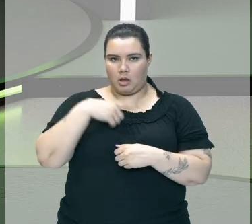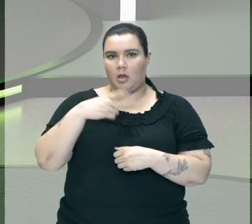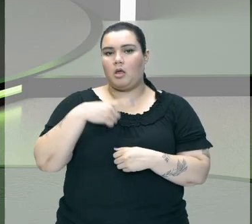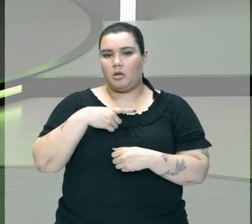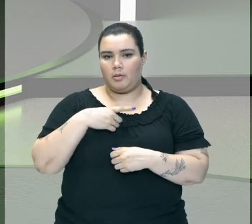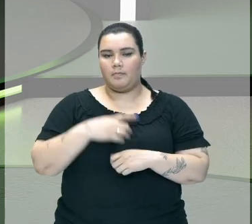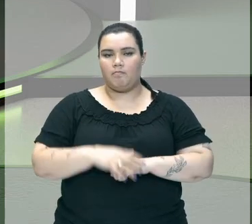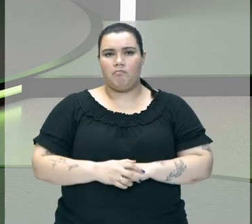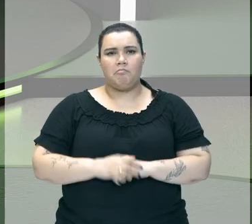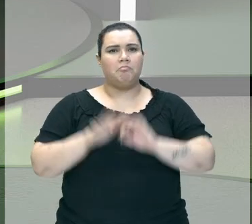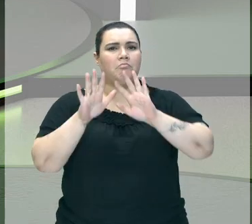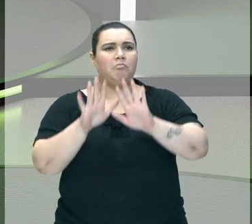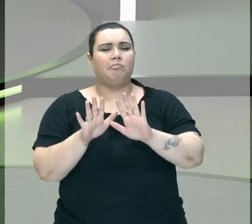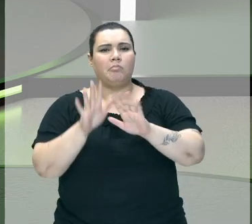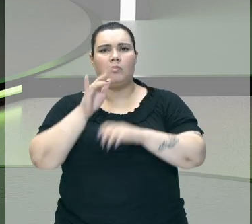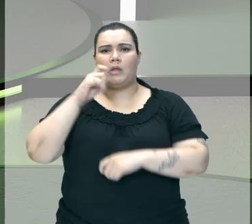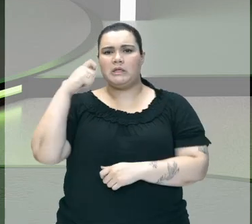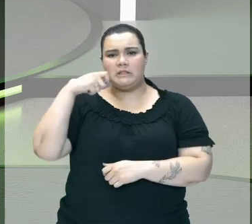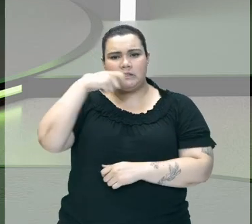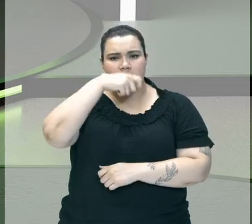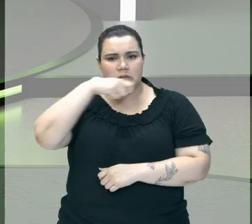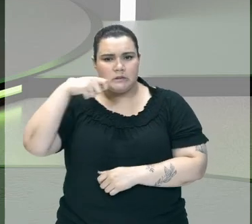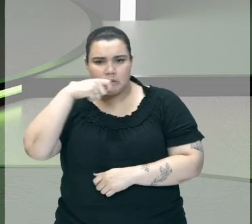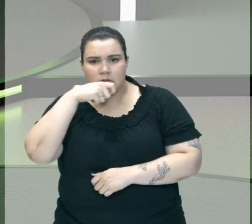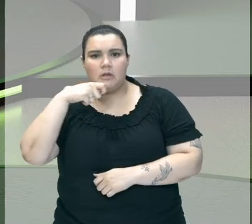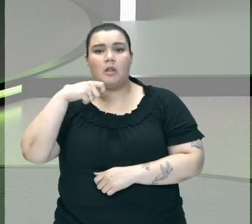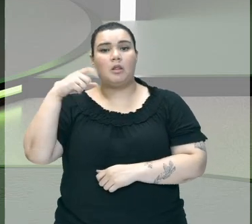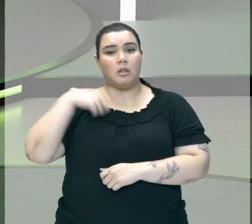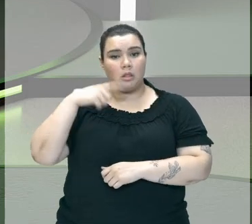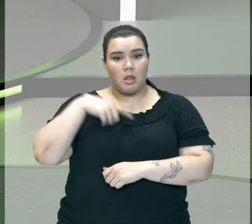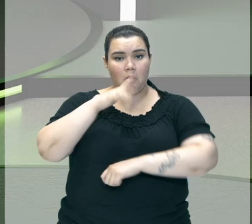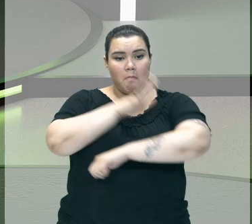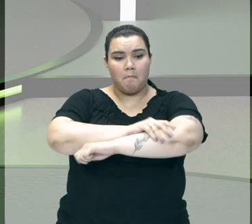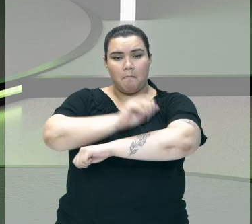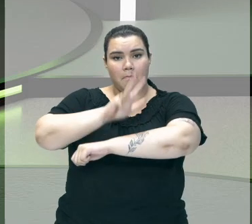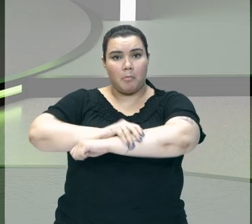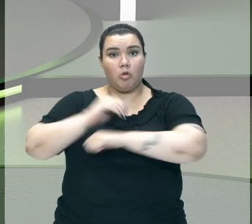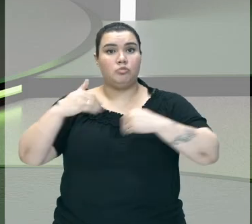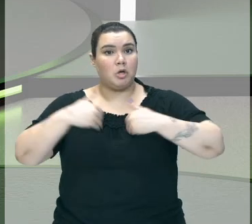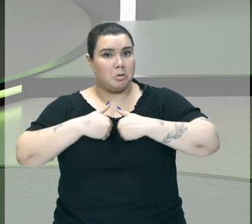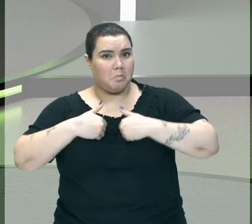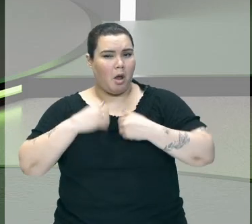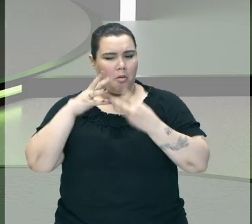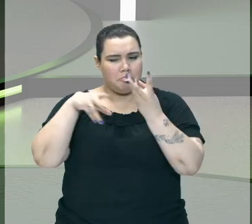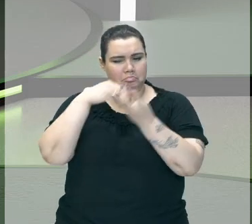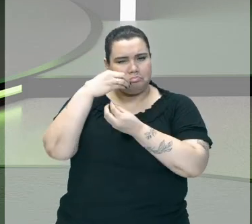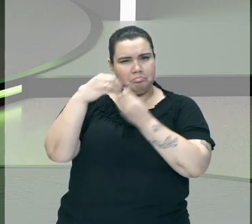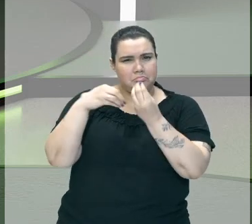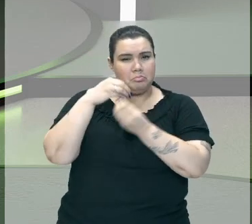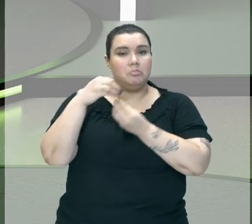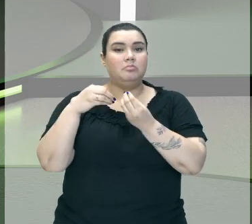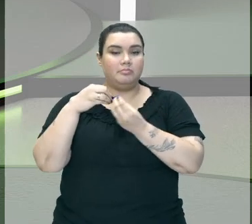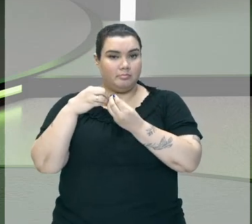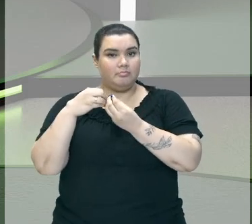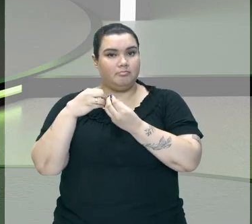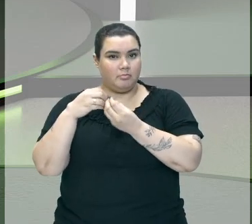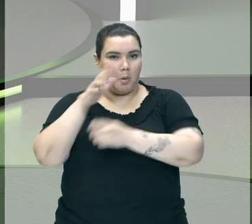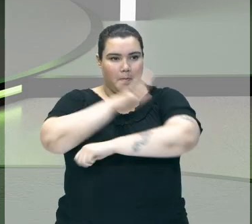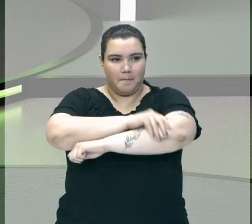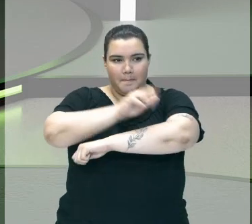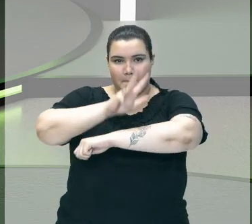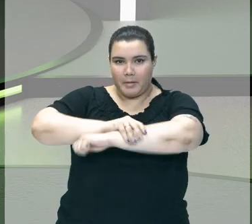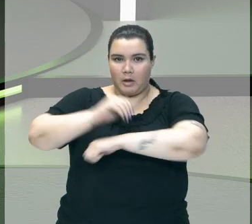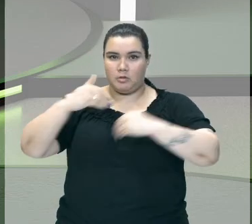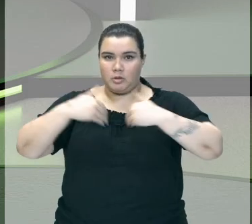dente Que tem até pelo de cavalo Então Os pelos de animais São usados Em várias áreas Para fazer as